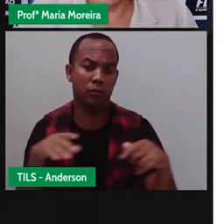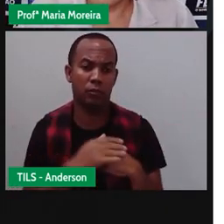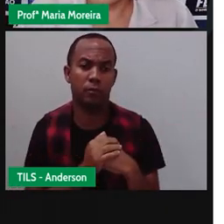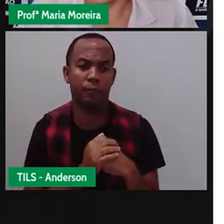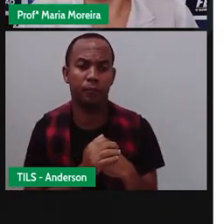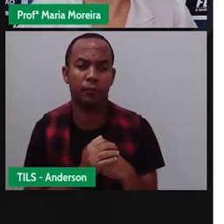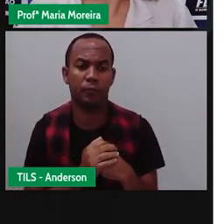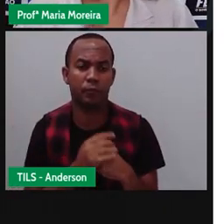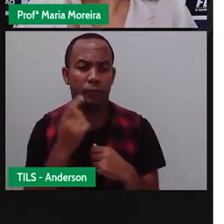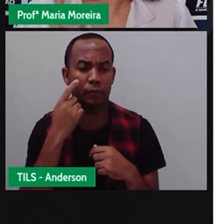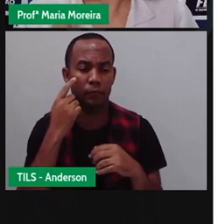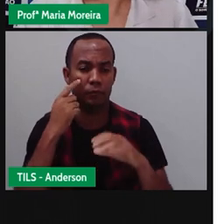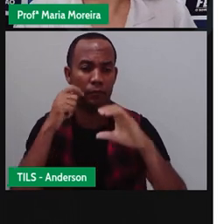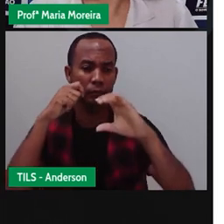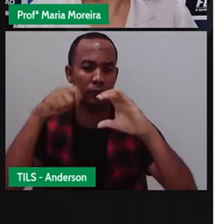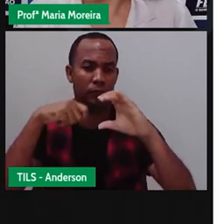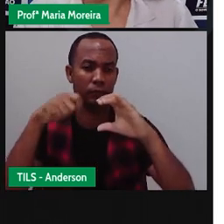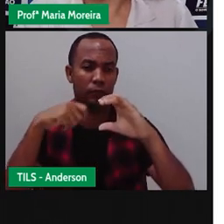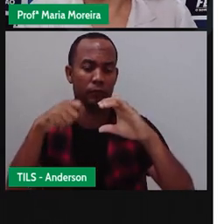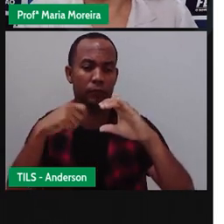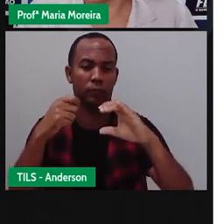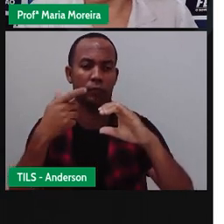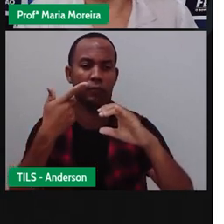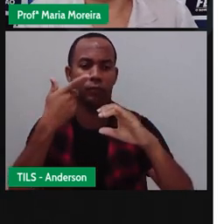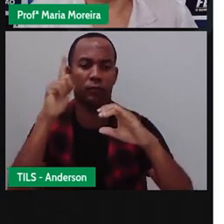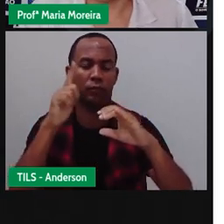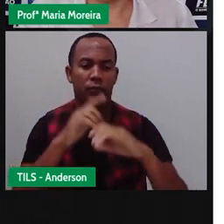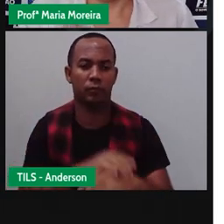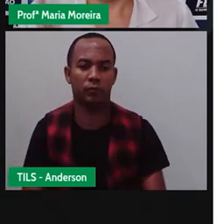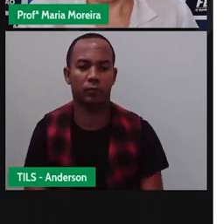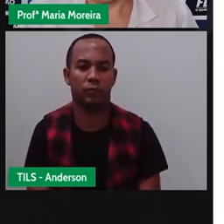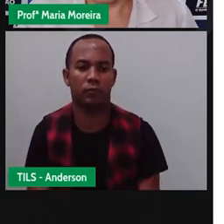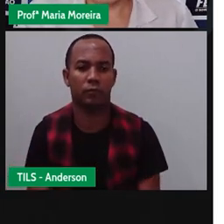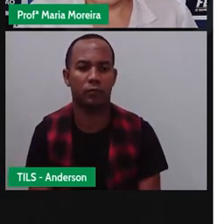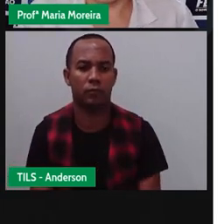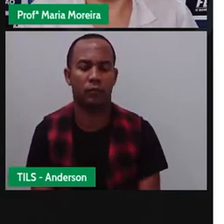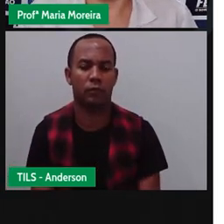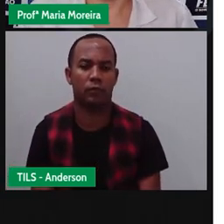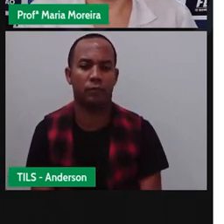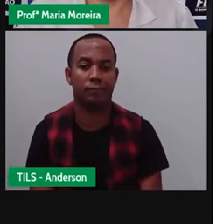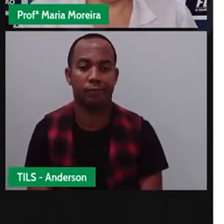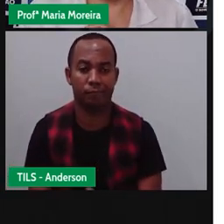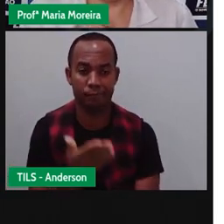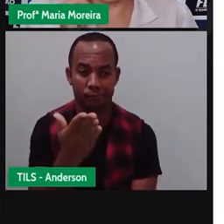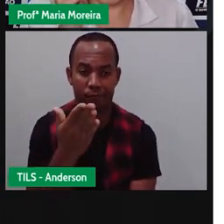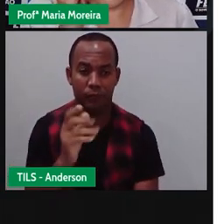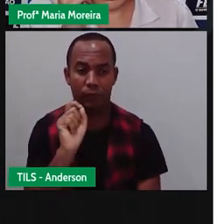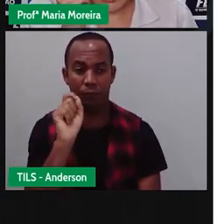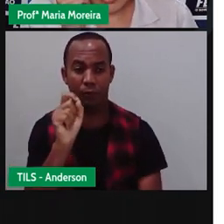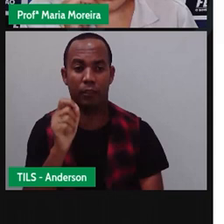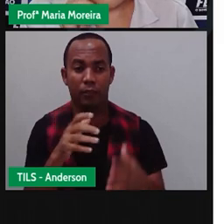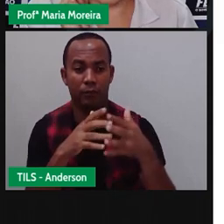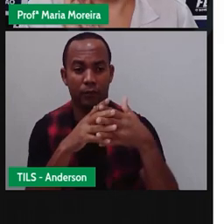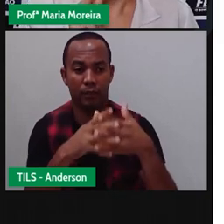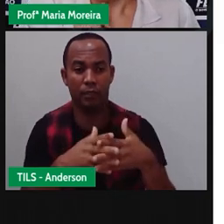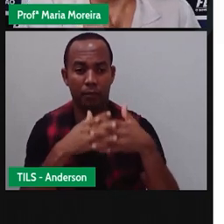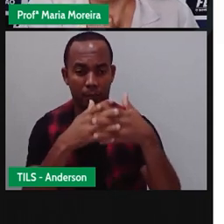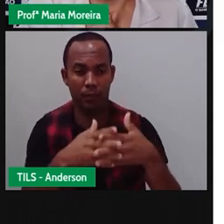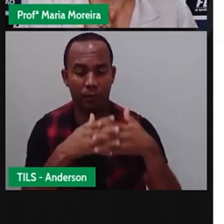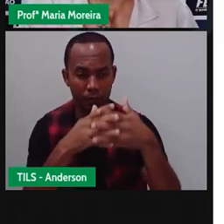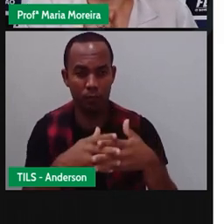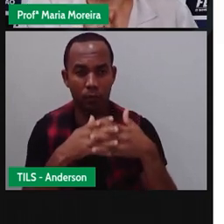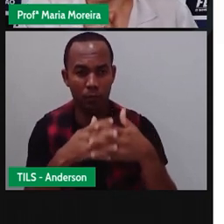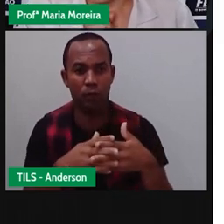aqui agora pro próximo slide, porque daqui a pouco o negócio vai ficar mais complicado. Próximo slide, isso. E aqui agora? Temos um caminhão.